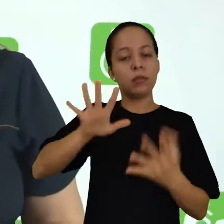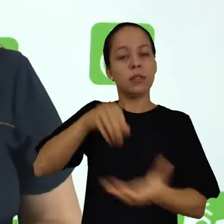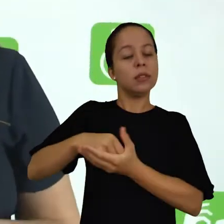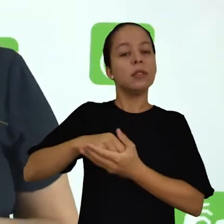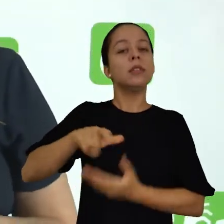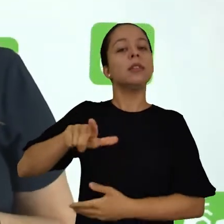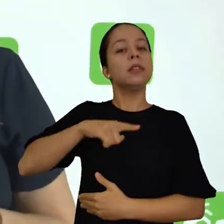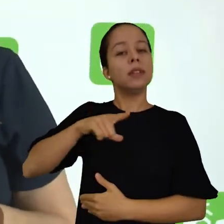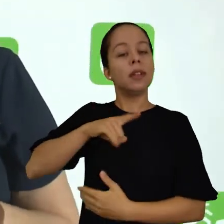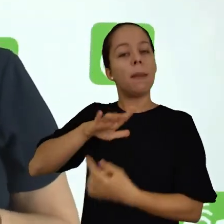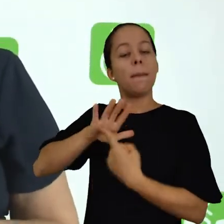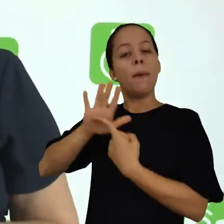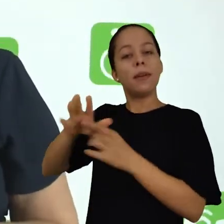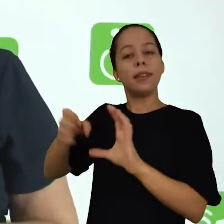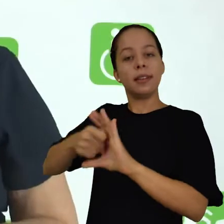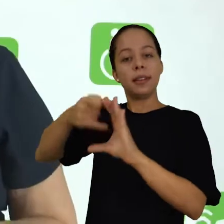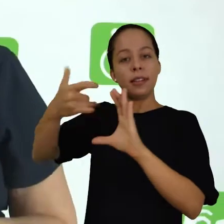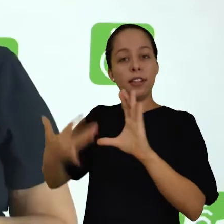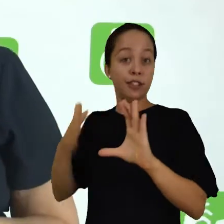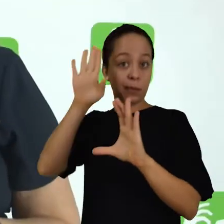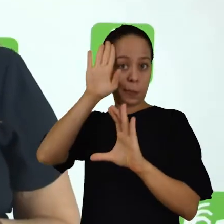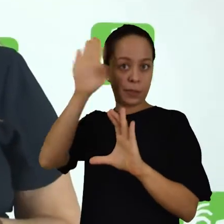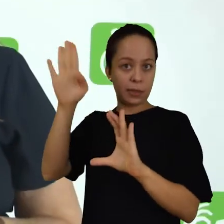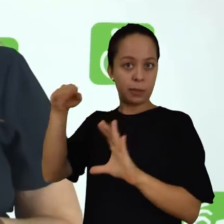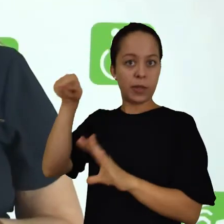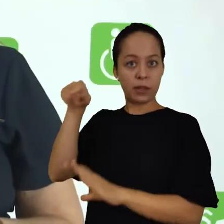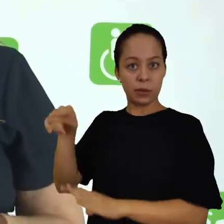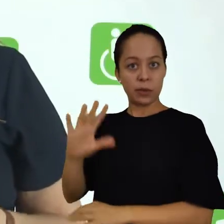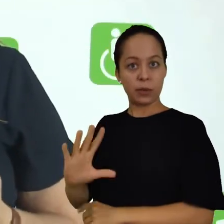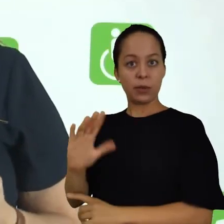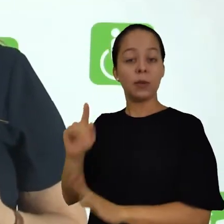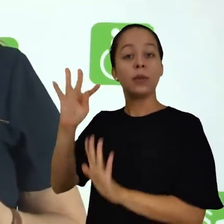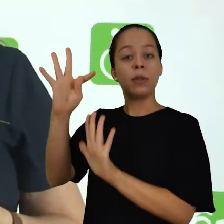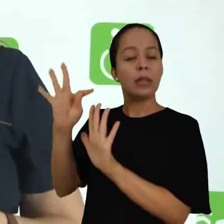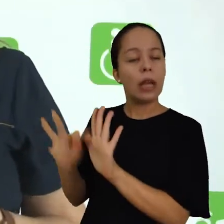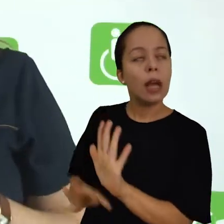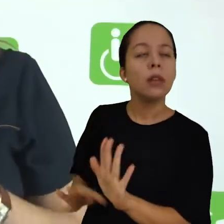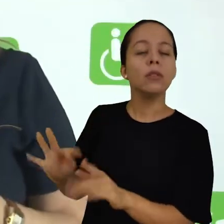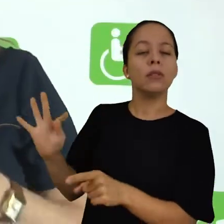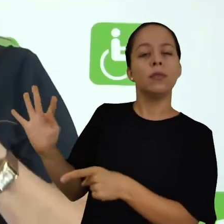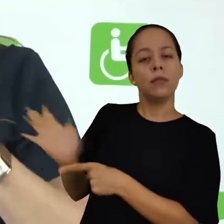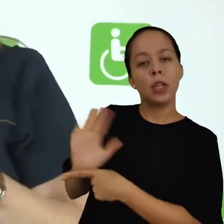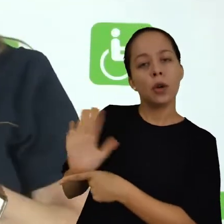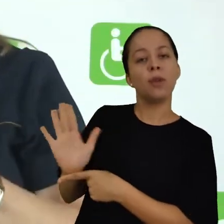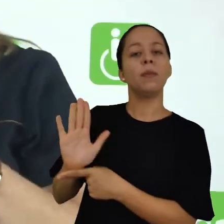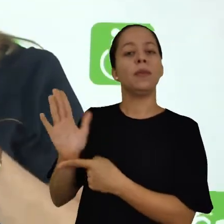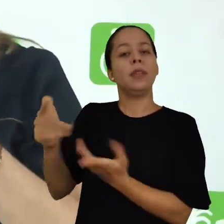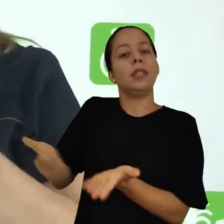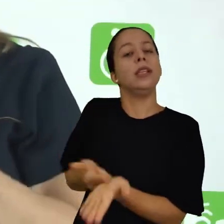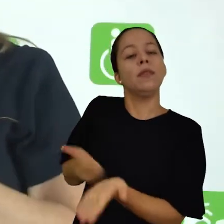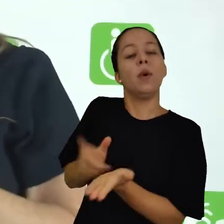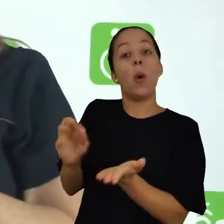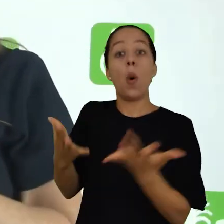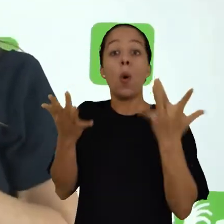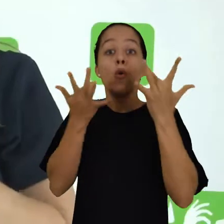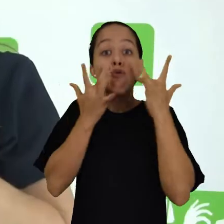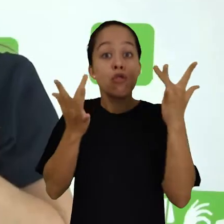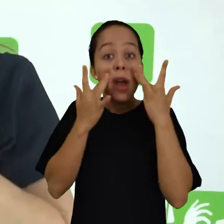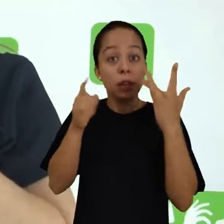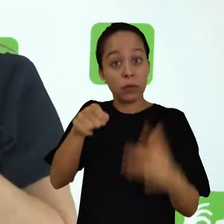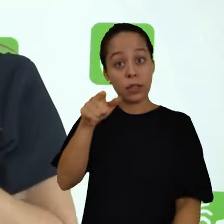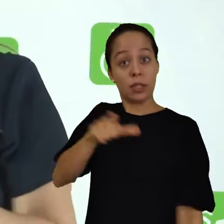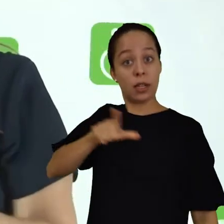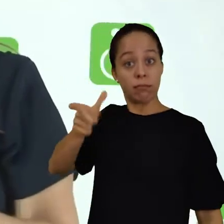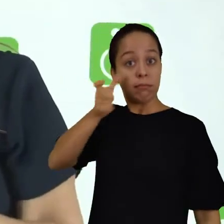características principais da obra ou do filme, do livro, da peça teatral que você está